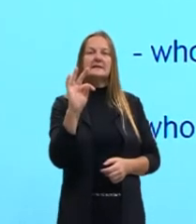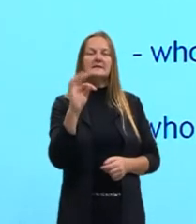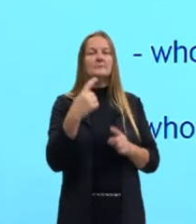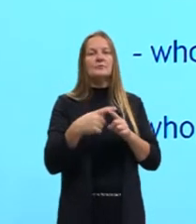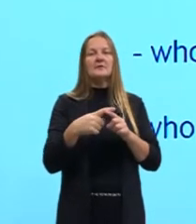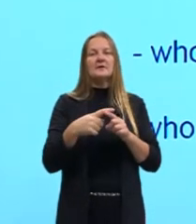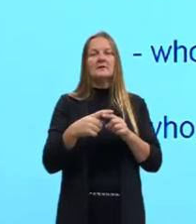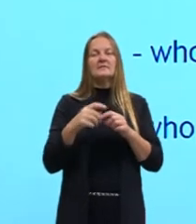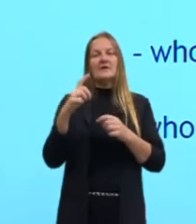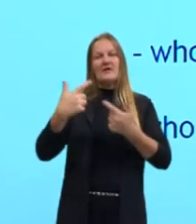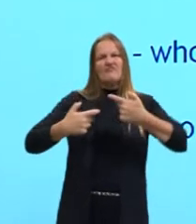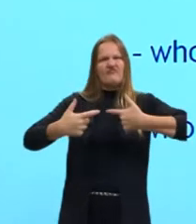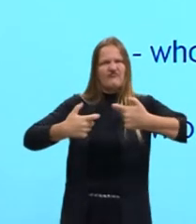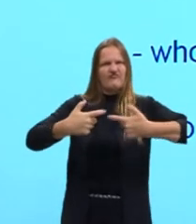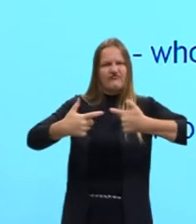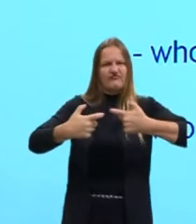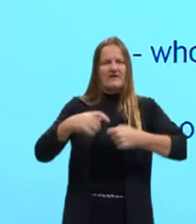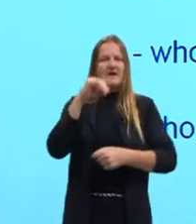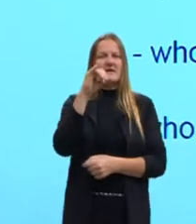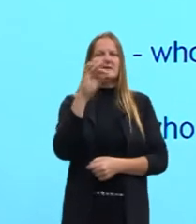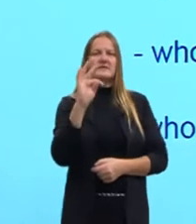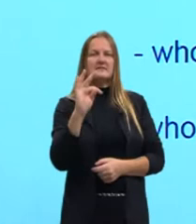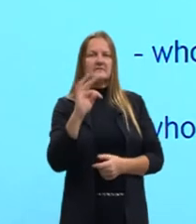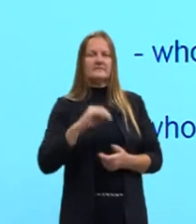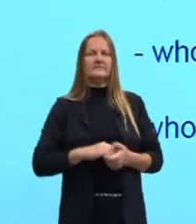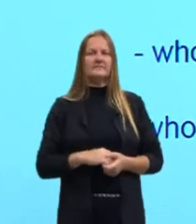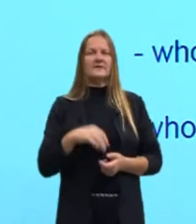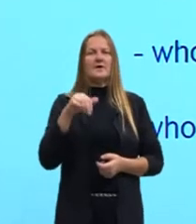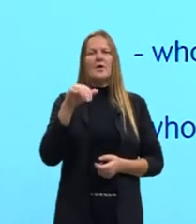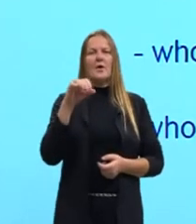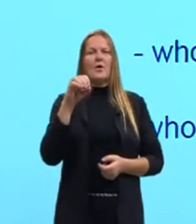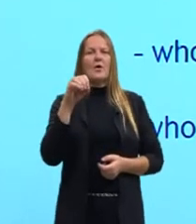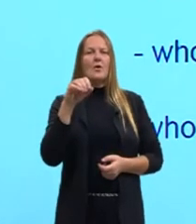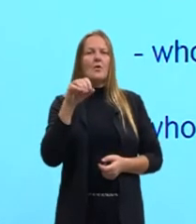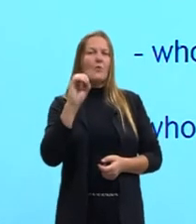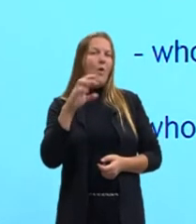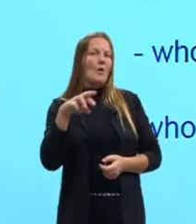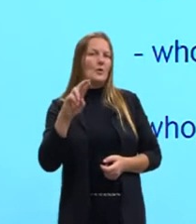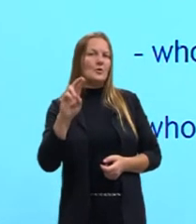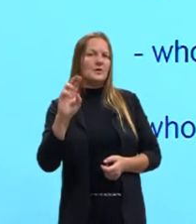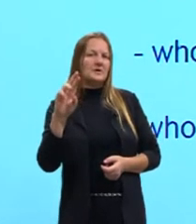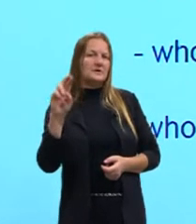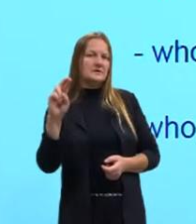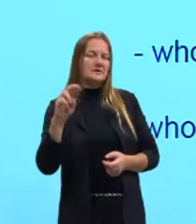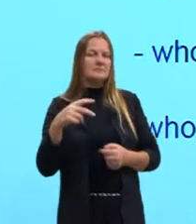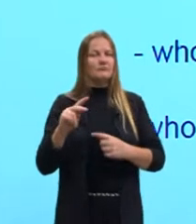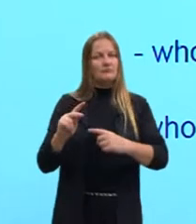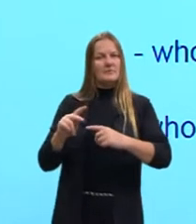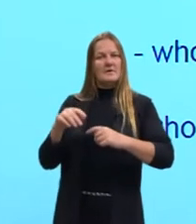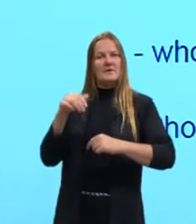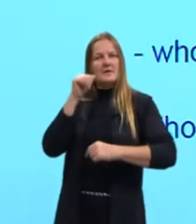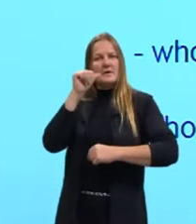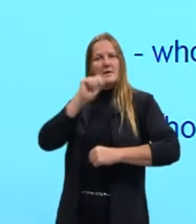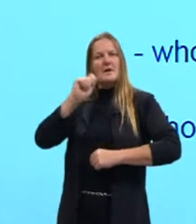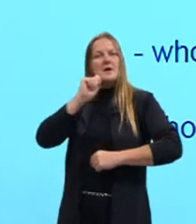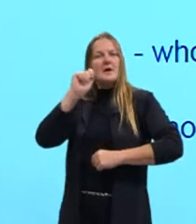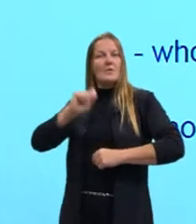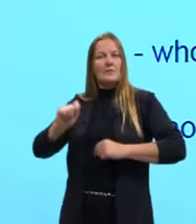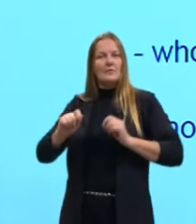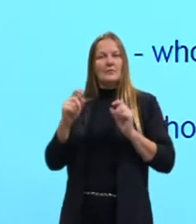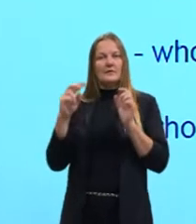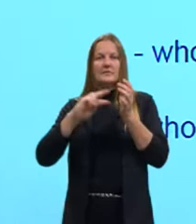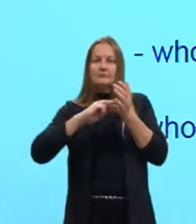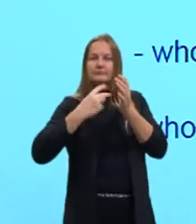guerra, it, war, vão aparecer explícitos ou implícitos, através da referência pronominal, do pronome